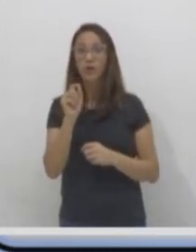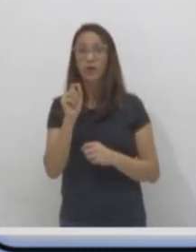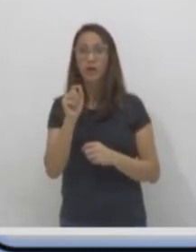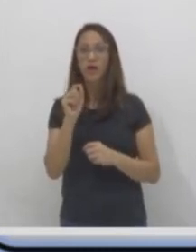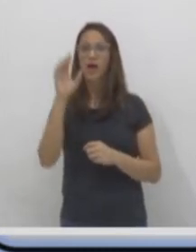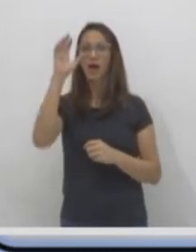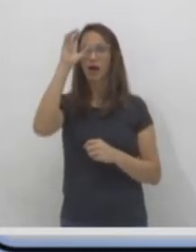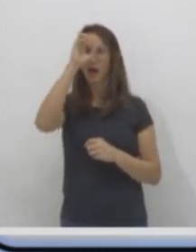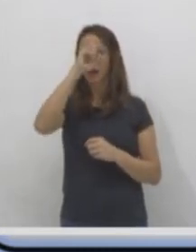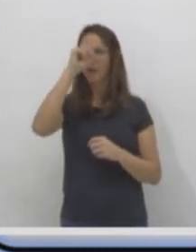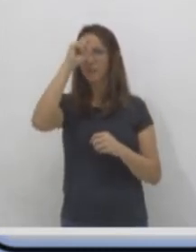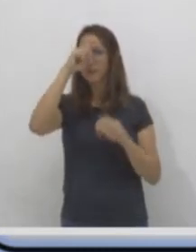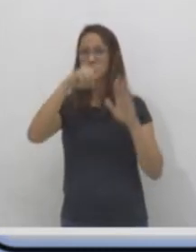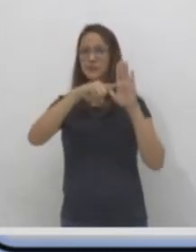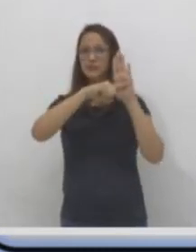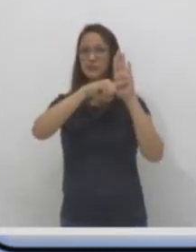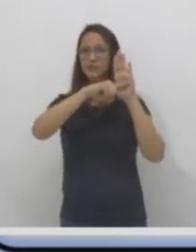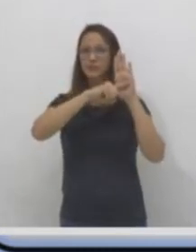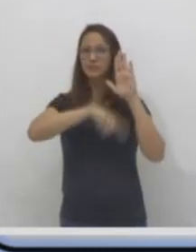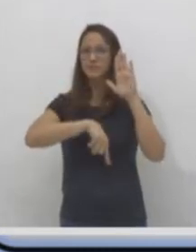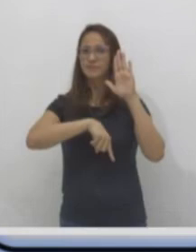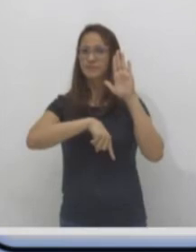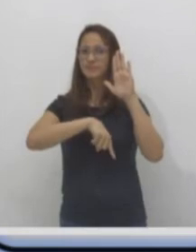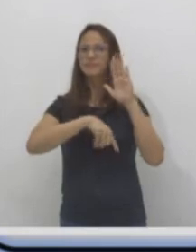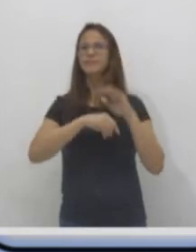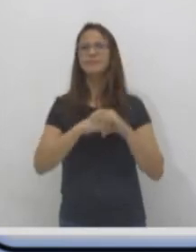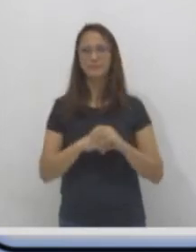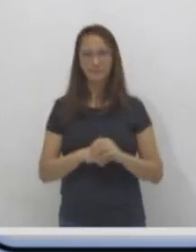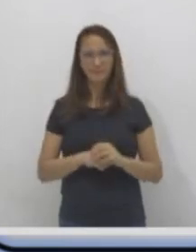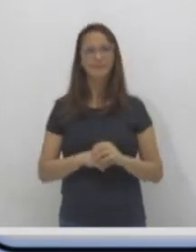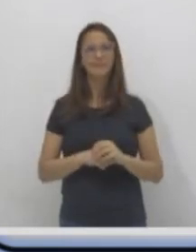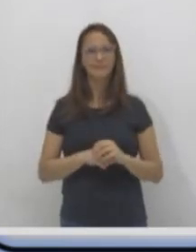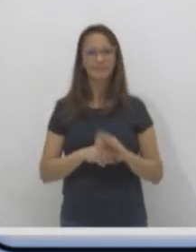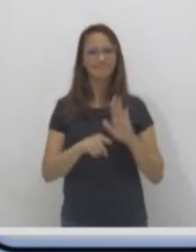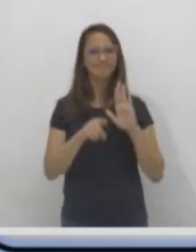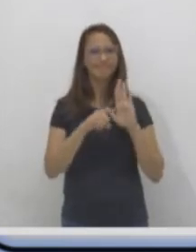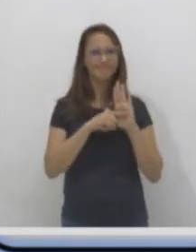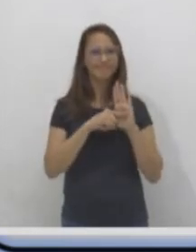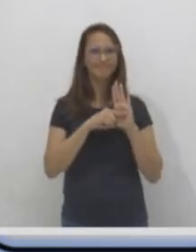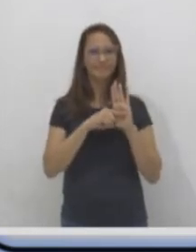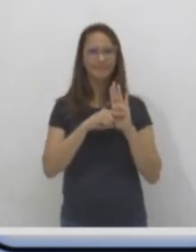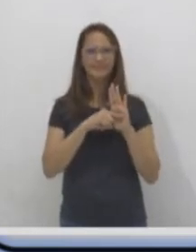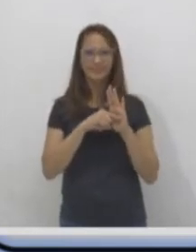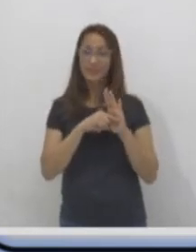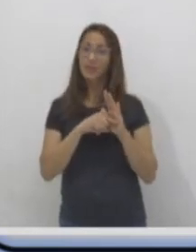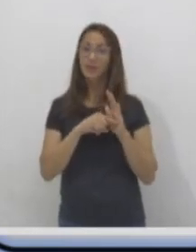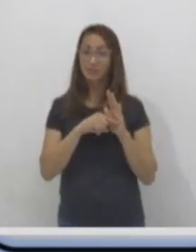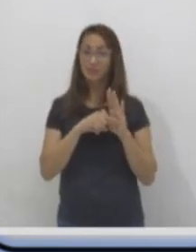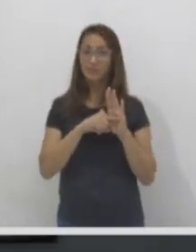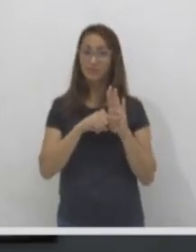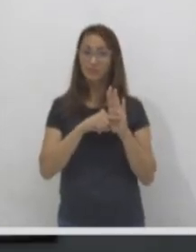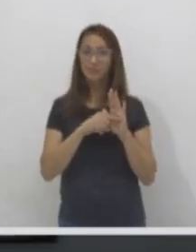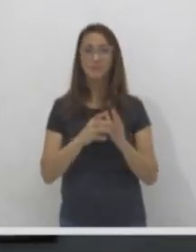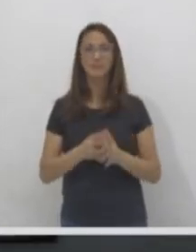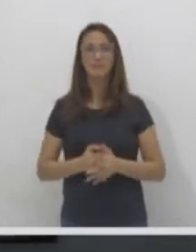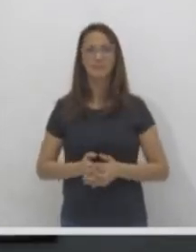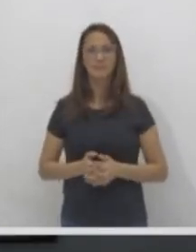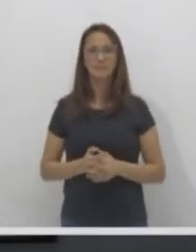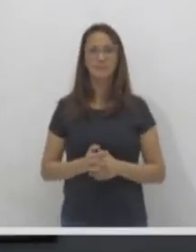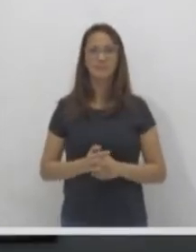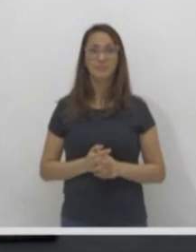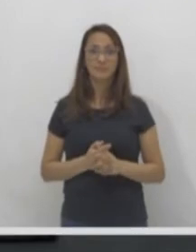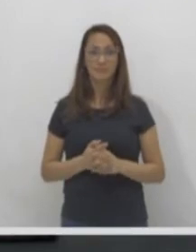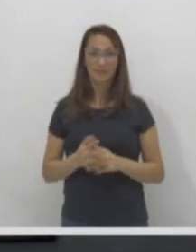subtração. Que nada mais é do que a continha de mais. Vem aqui comigo que eu quero falar contigo aqui. Gente,